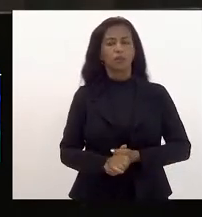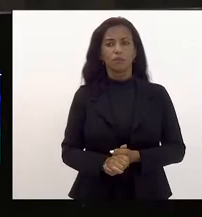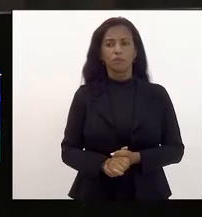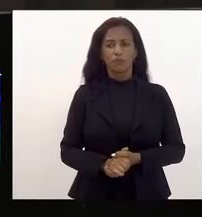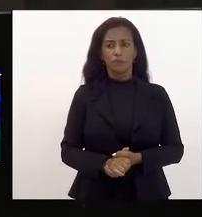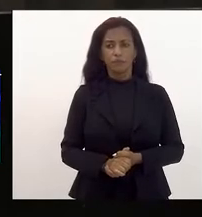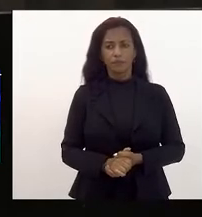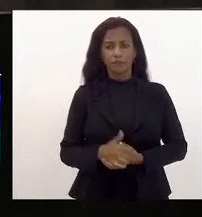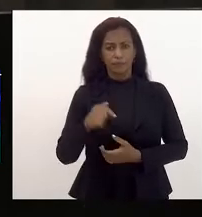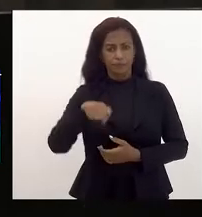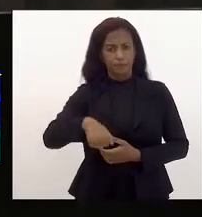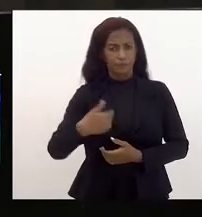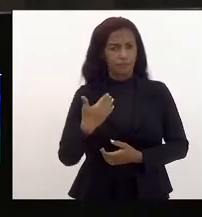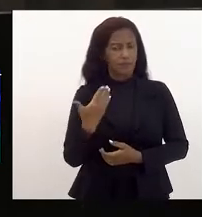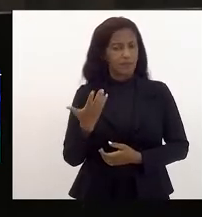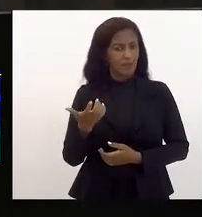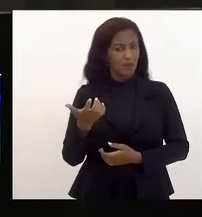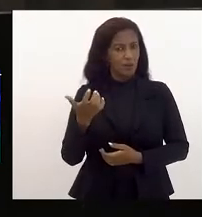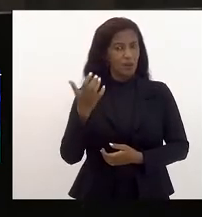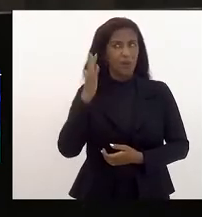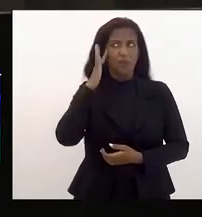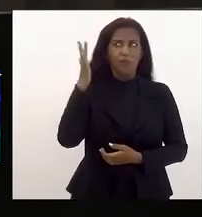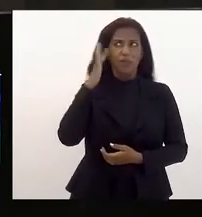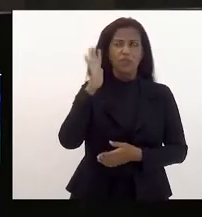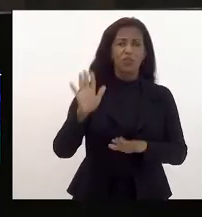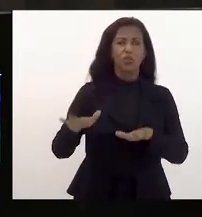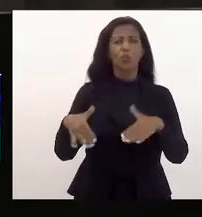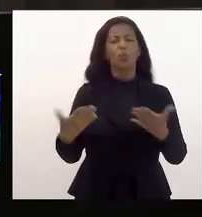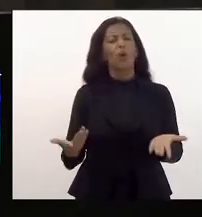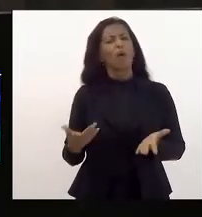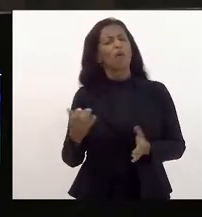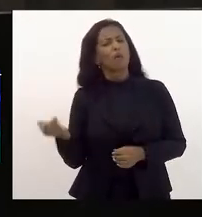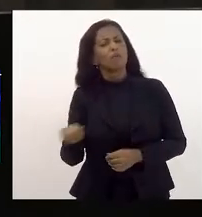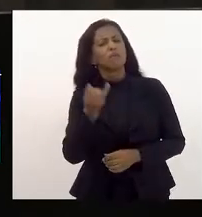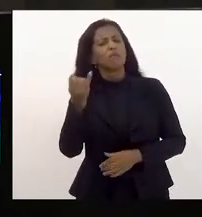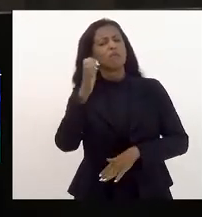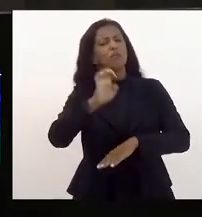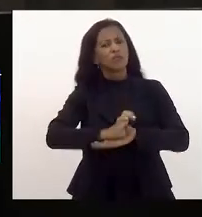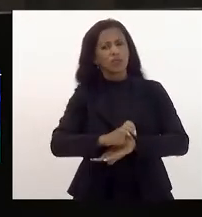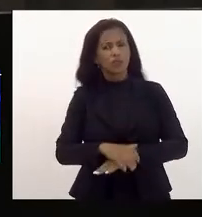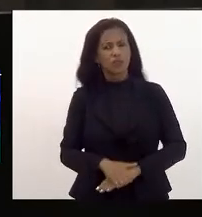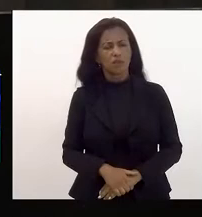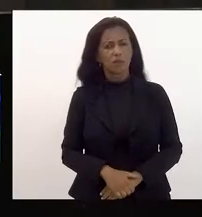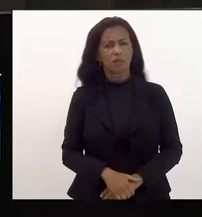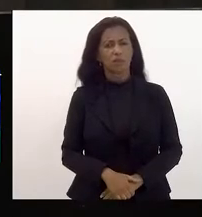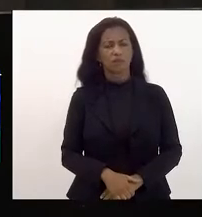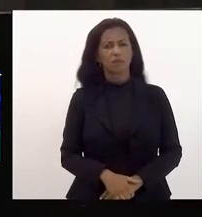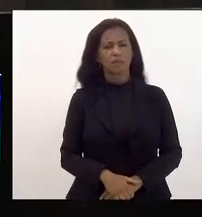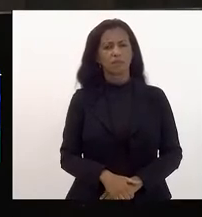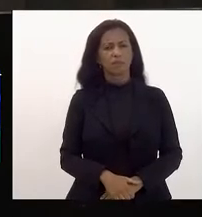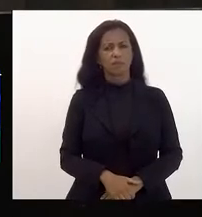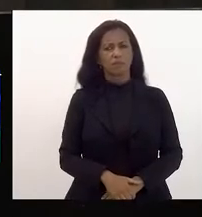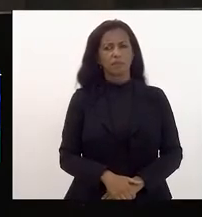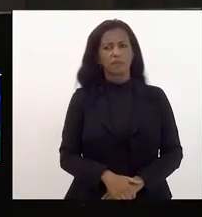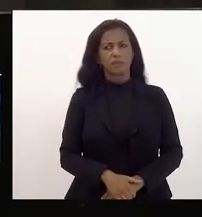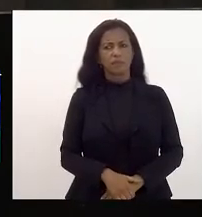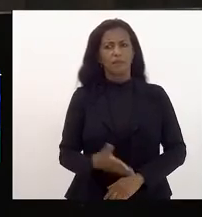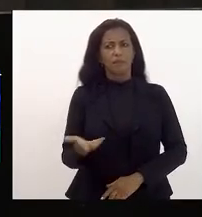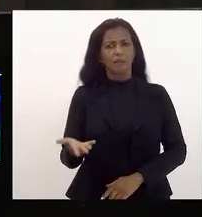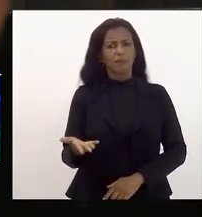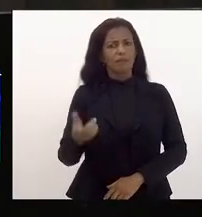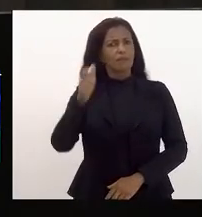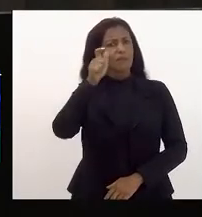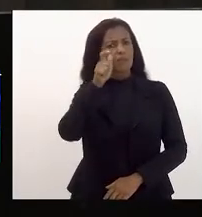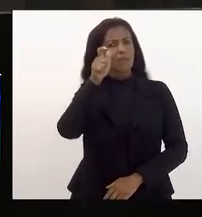eu quero aqui refletir de qual é efetivamente o papel do Estado. Aquele que gere o